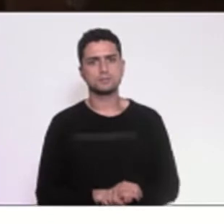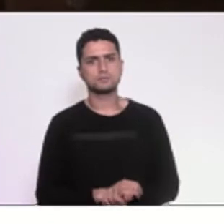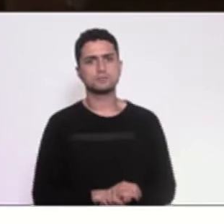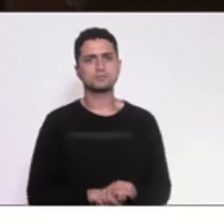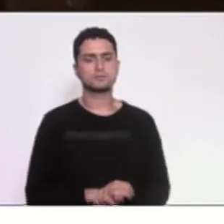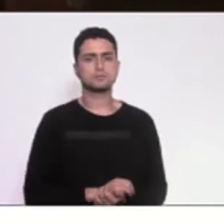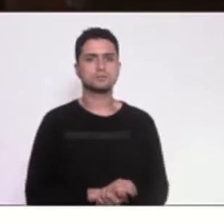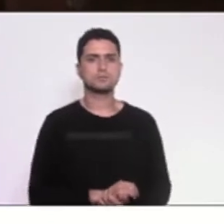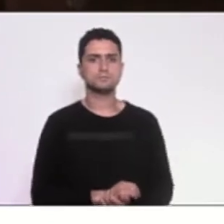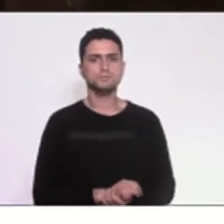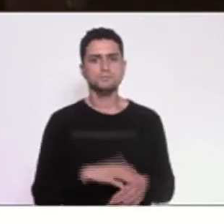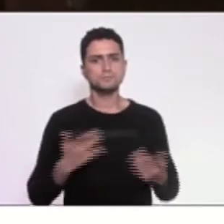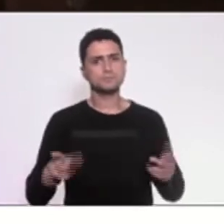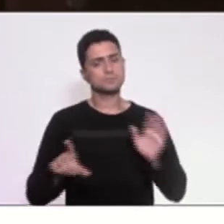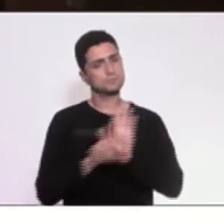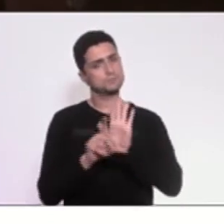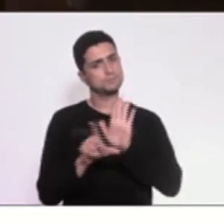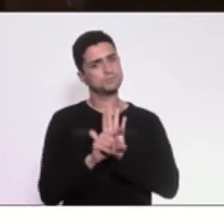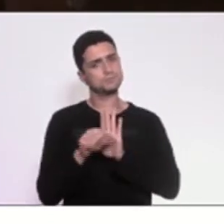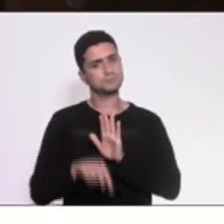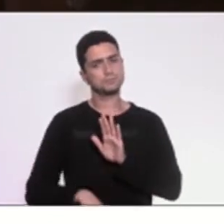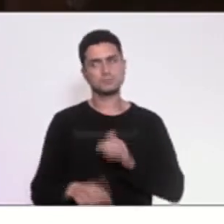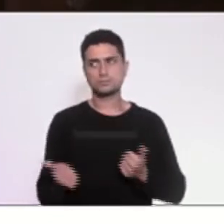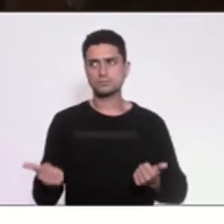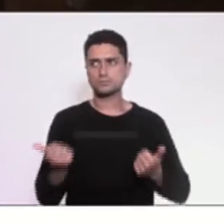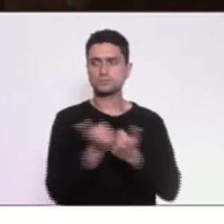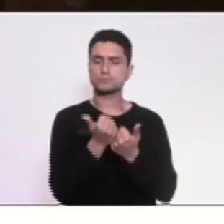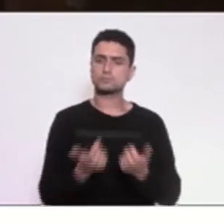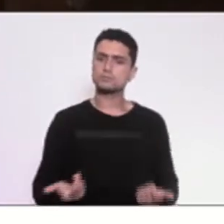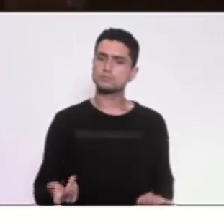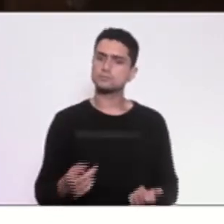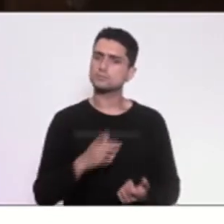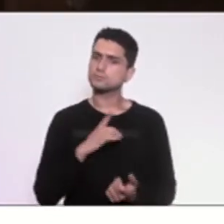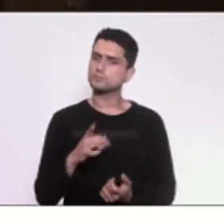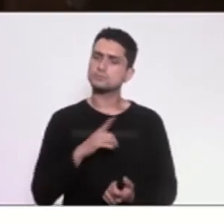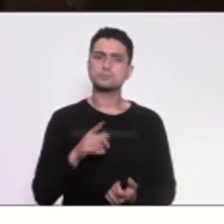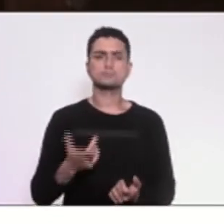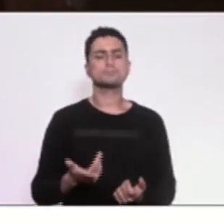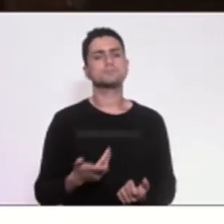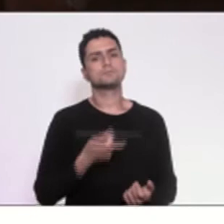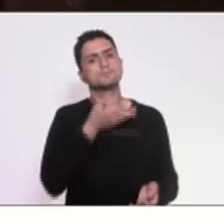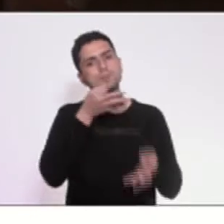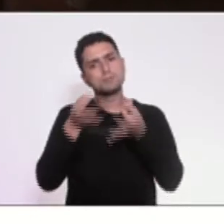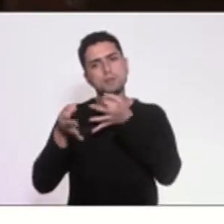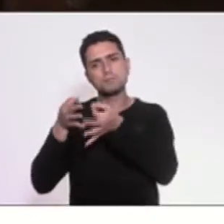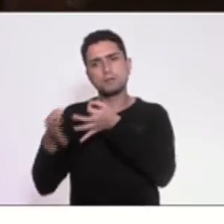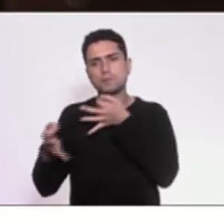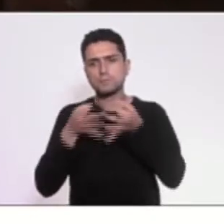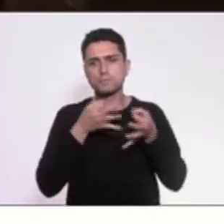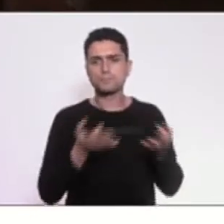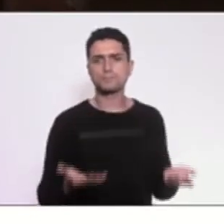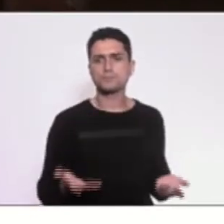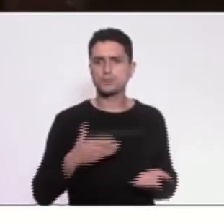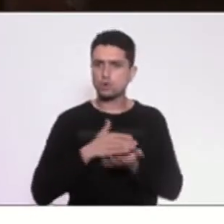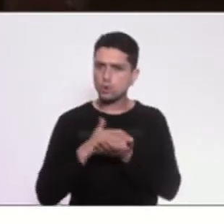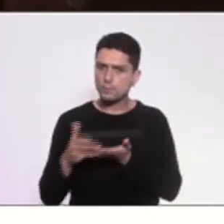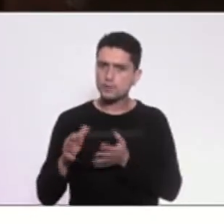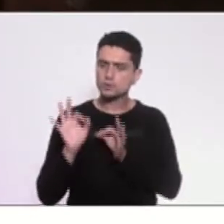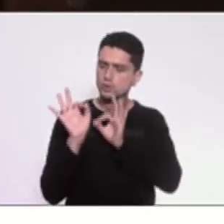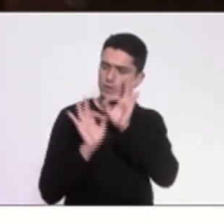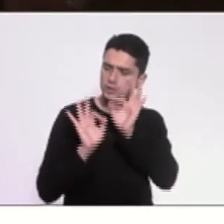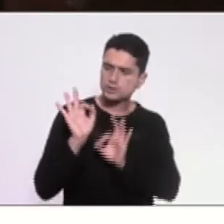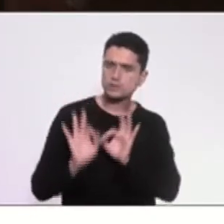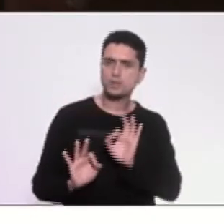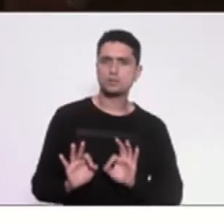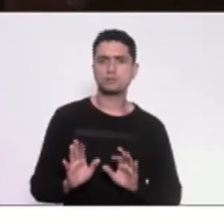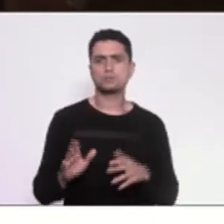Ora, há uma lei complementar, há instâncias que estavam se constituindo e ele começaria a organizar o funcionamento, ou seja,